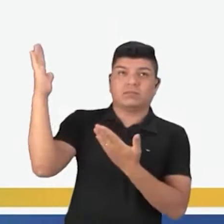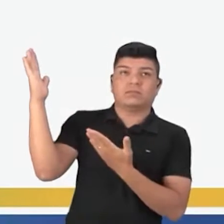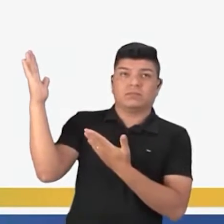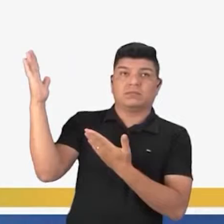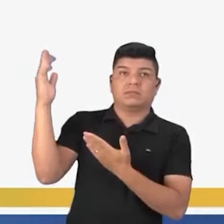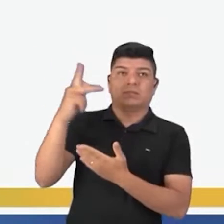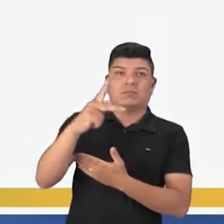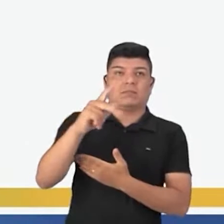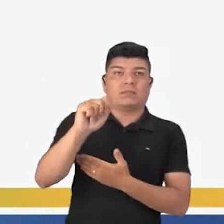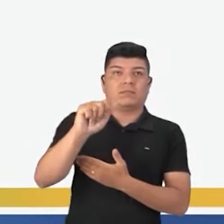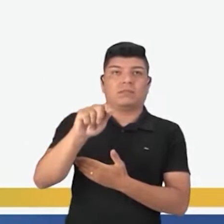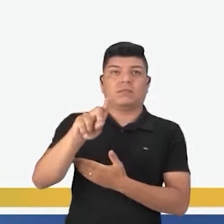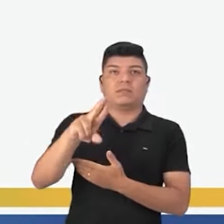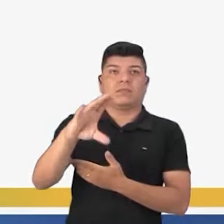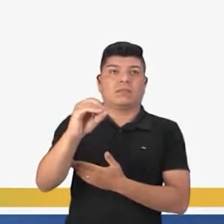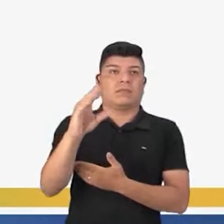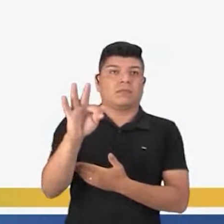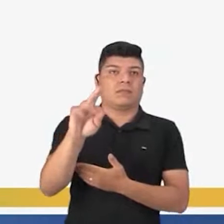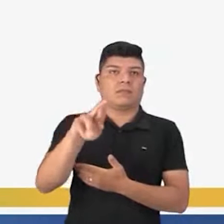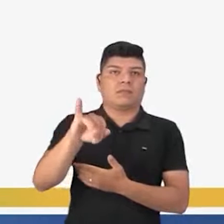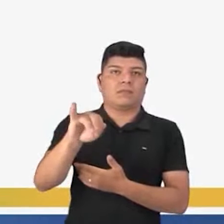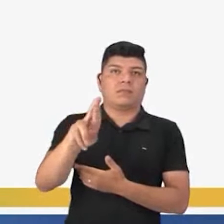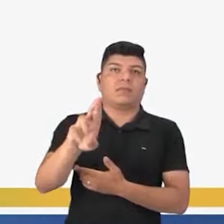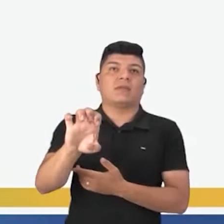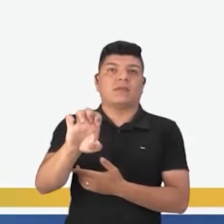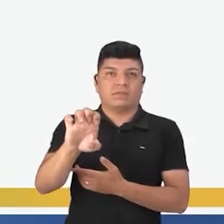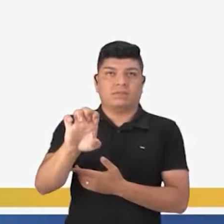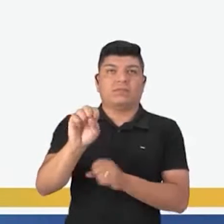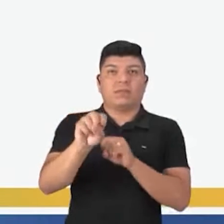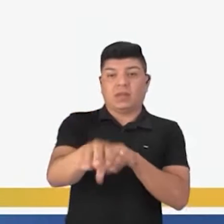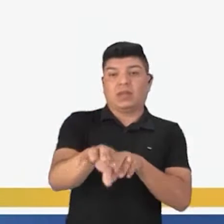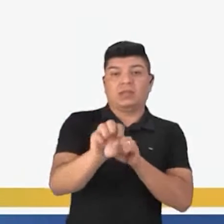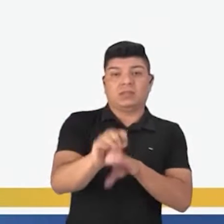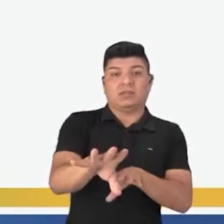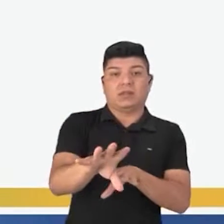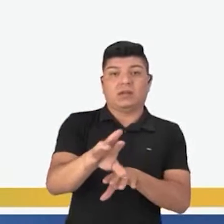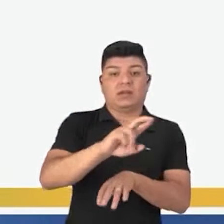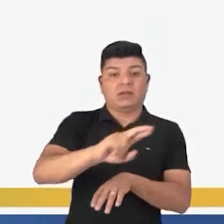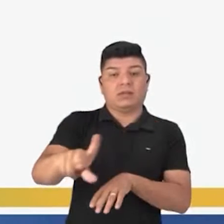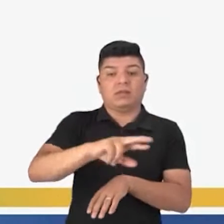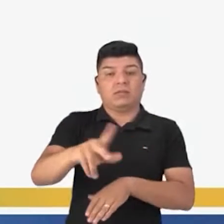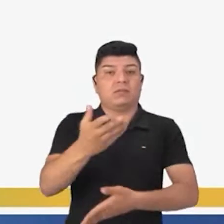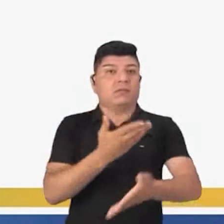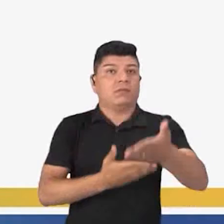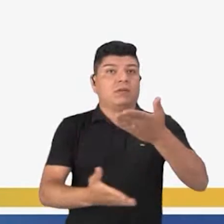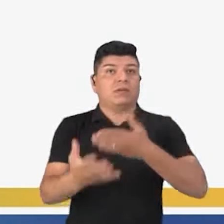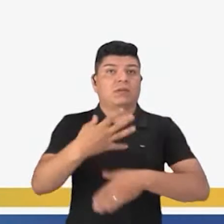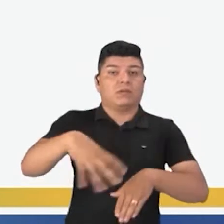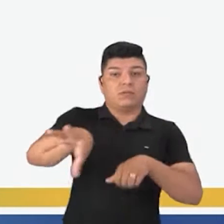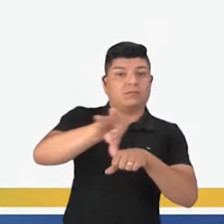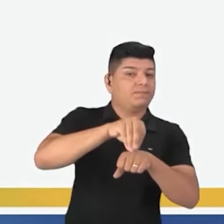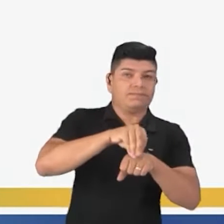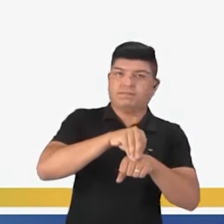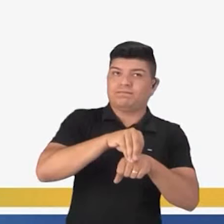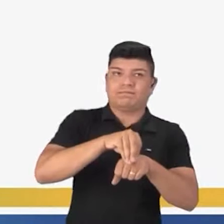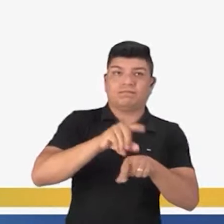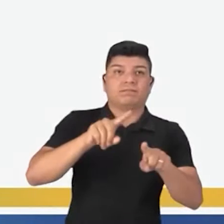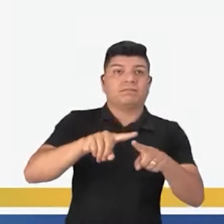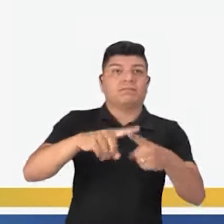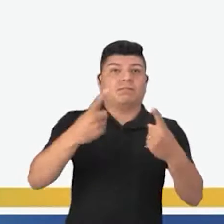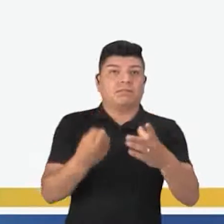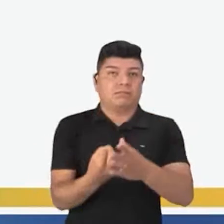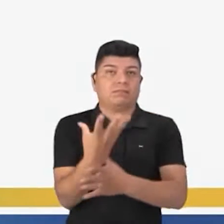exemplo. Segundo Paulo Freire, ensinar não é transferir conhecimento,